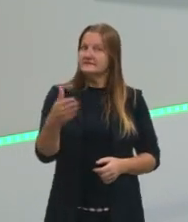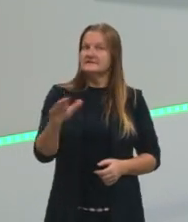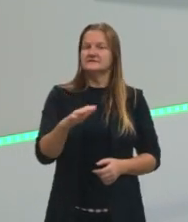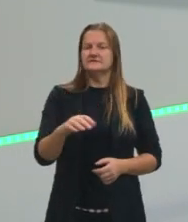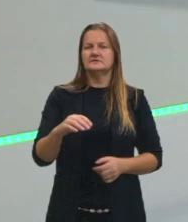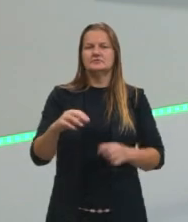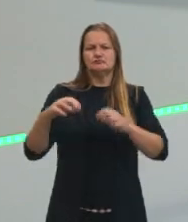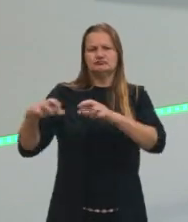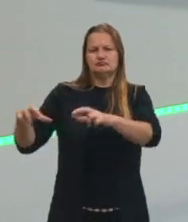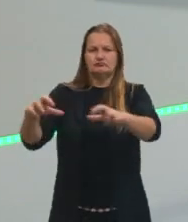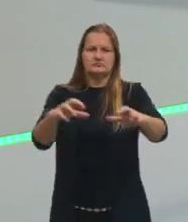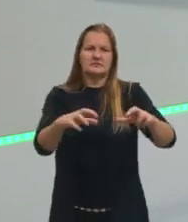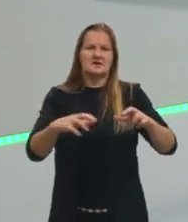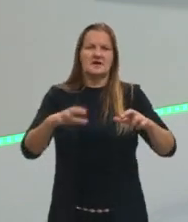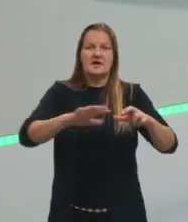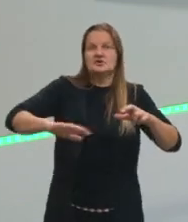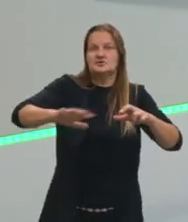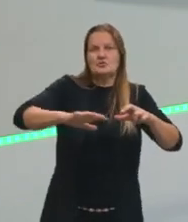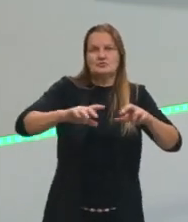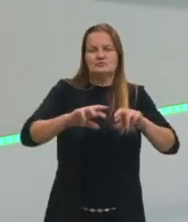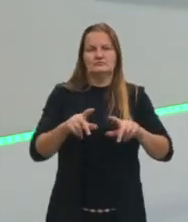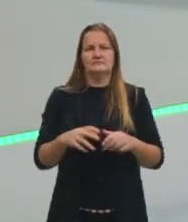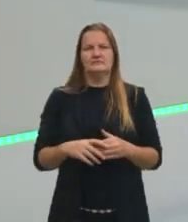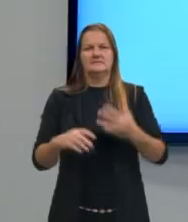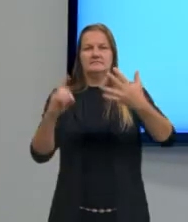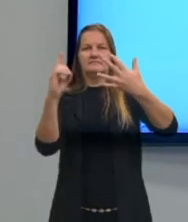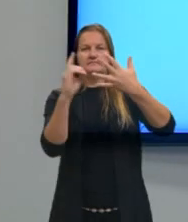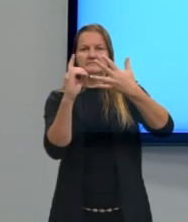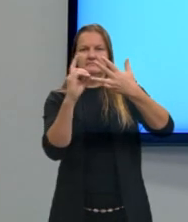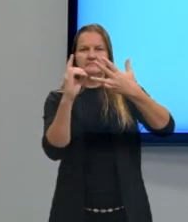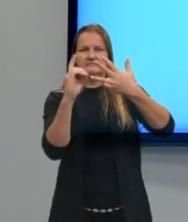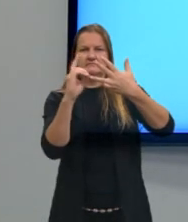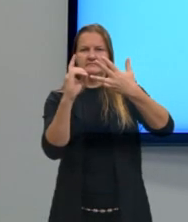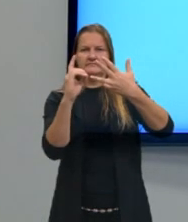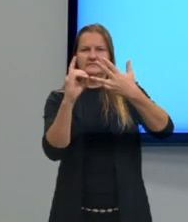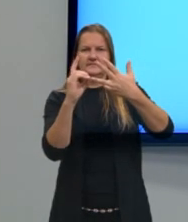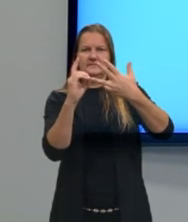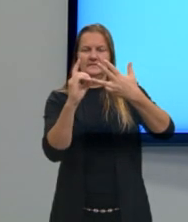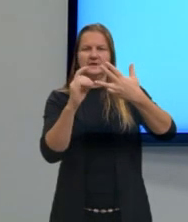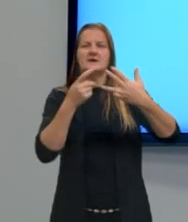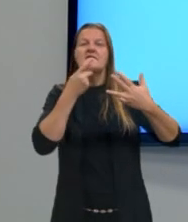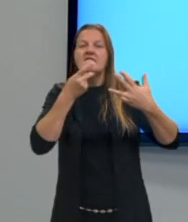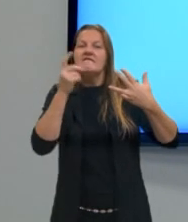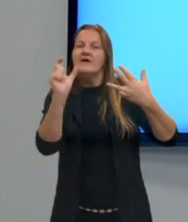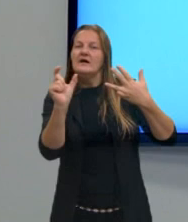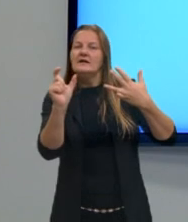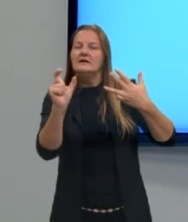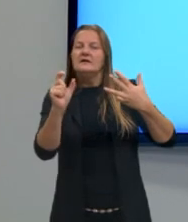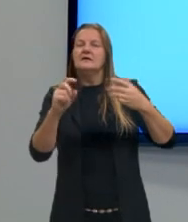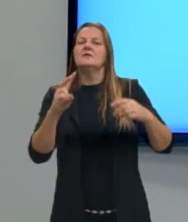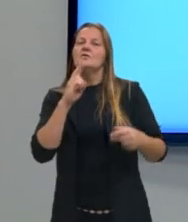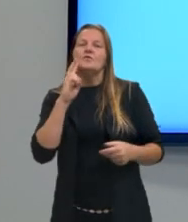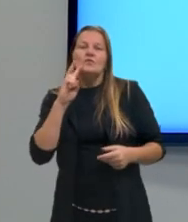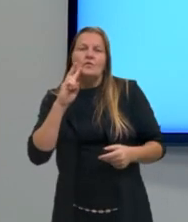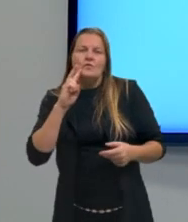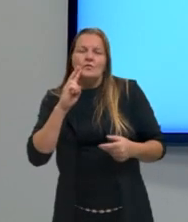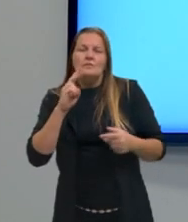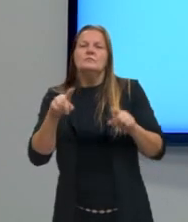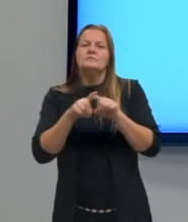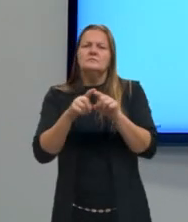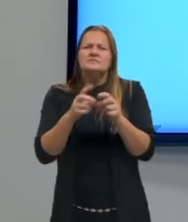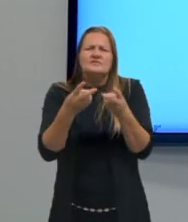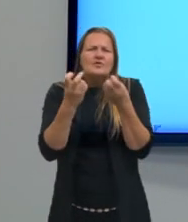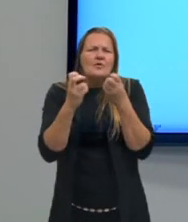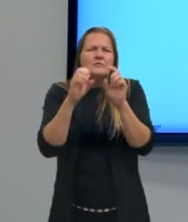geográfica de outra maneira. Letra D. A pronúncia e o vocabulário são apenas identificadores da classe